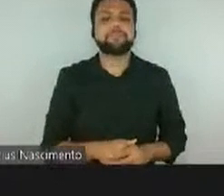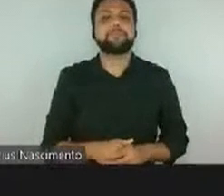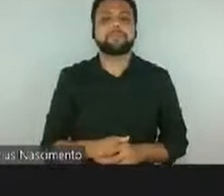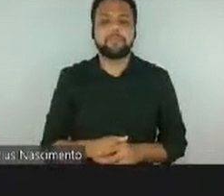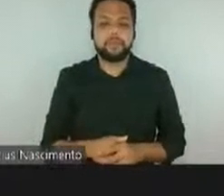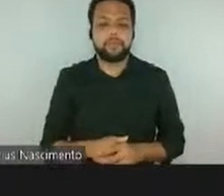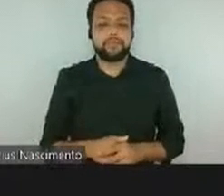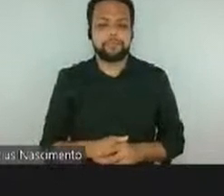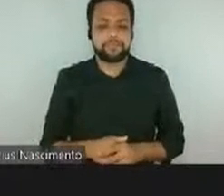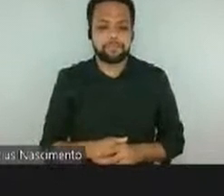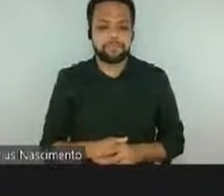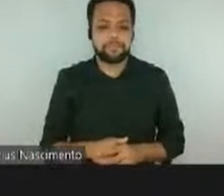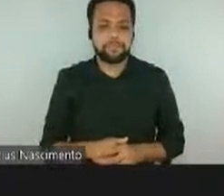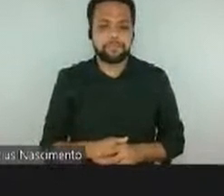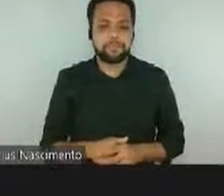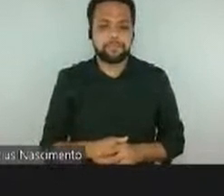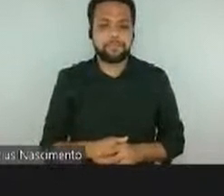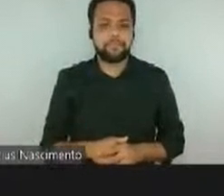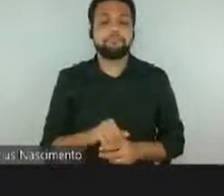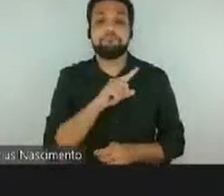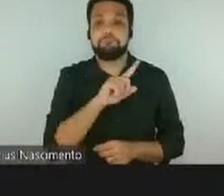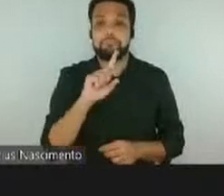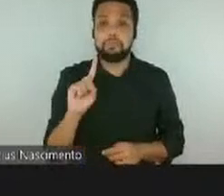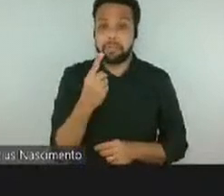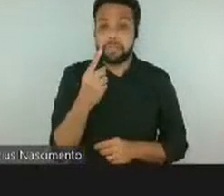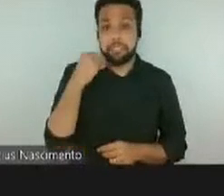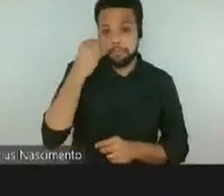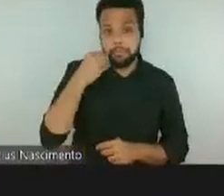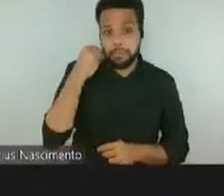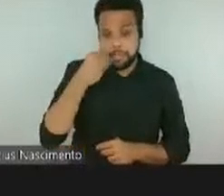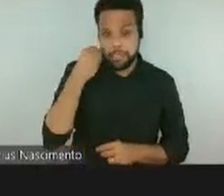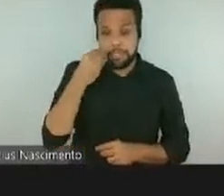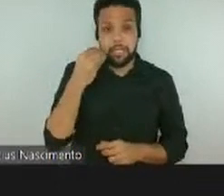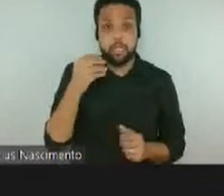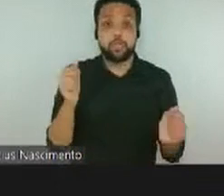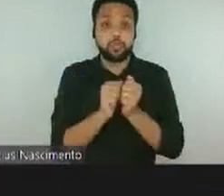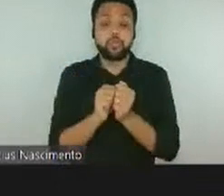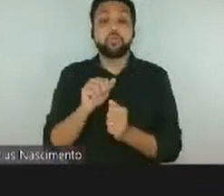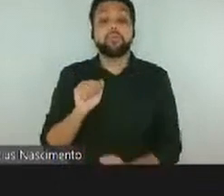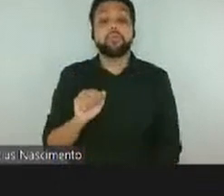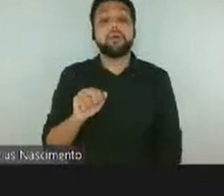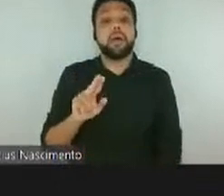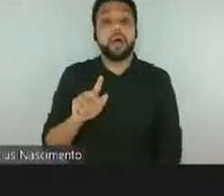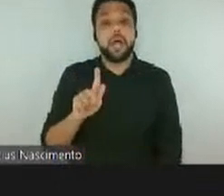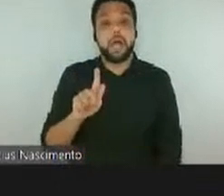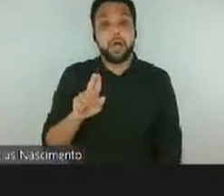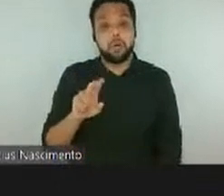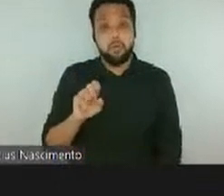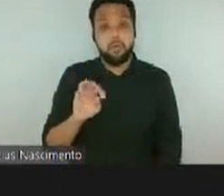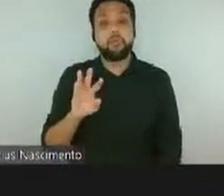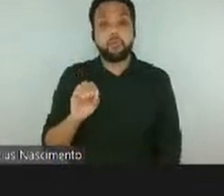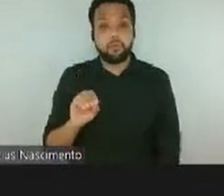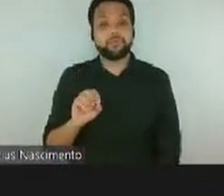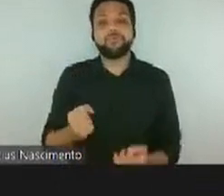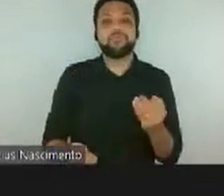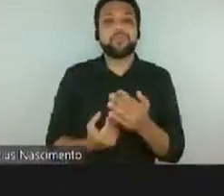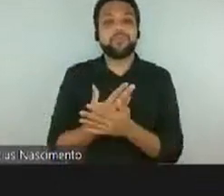com a primeira experiência do Júlio com o Augusto, surgiram os poemóviles, que então são